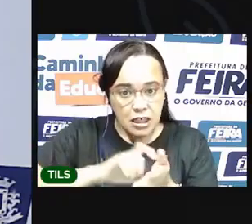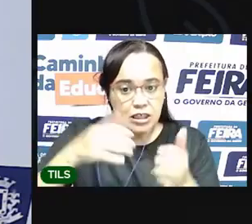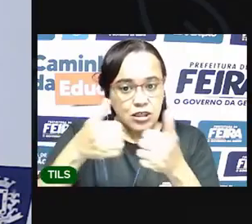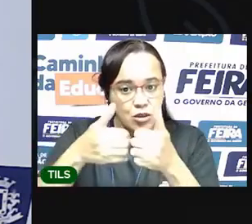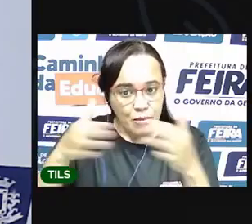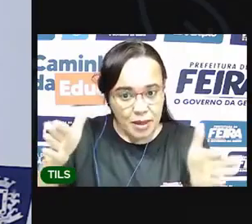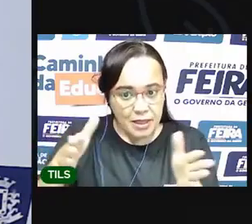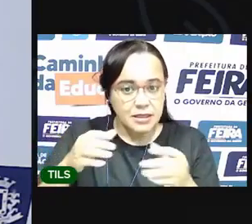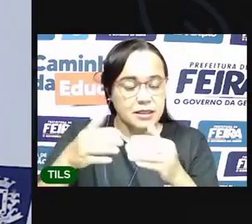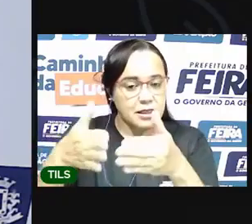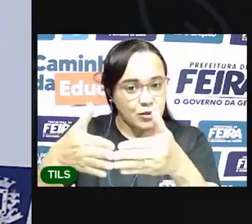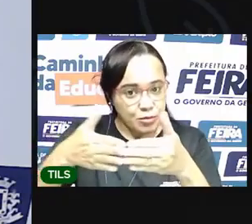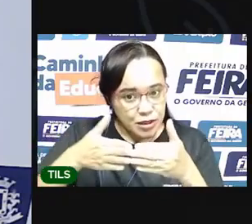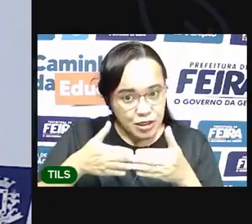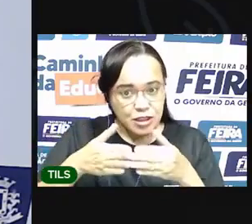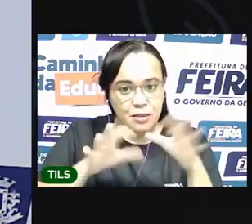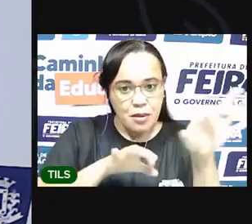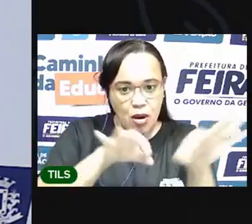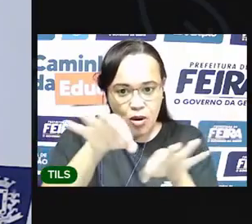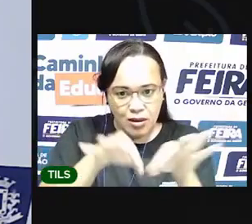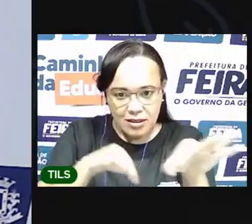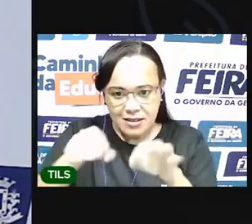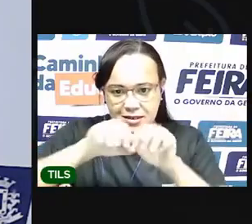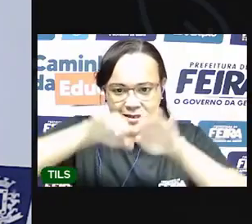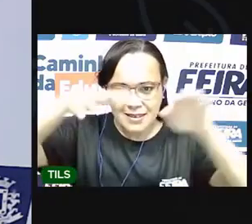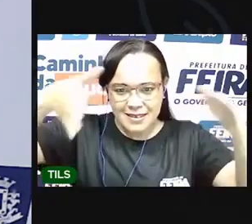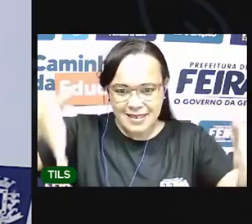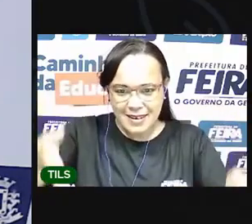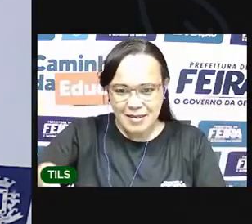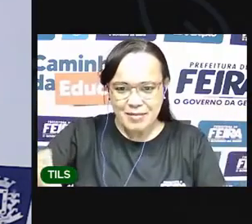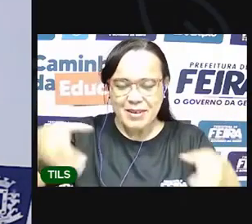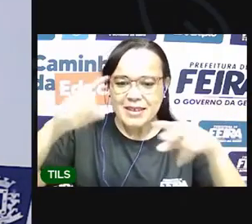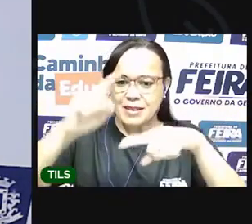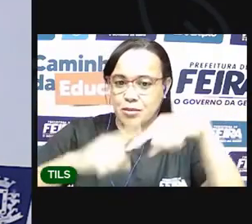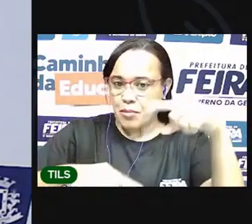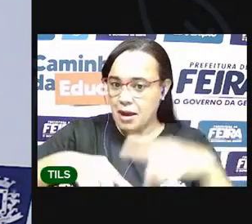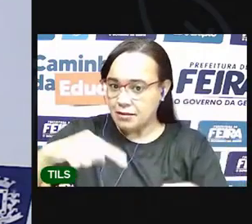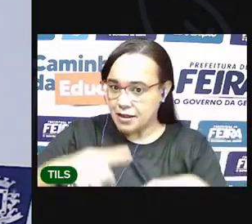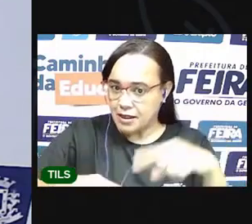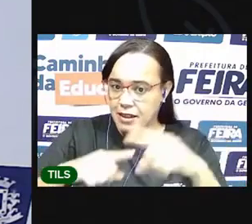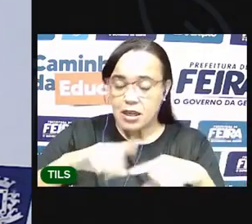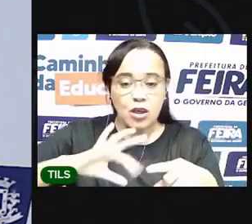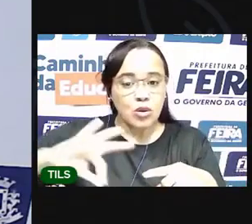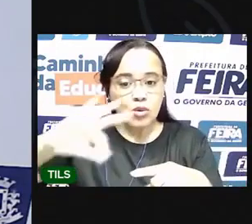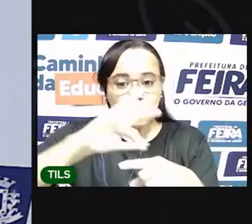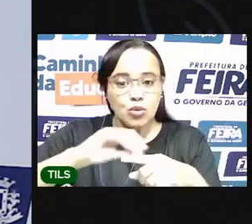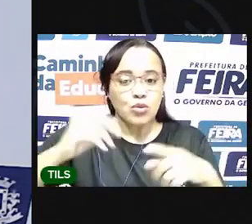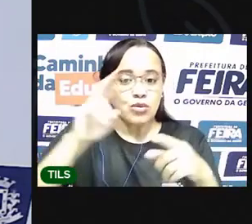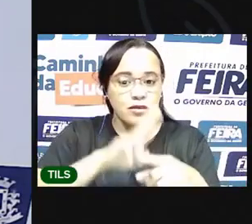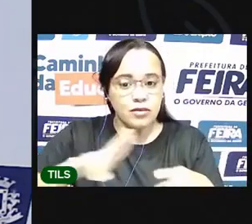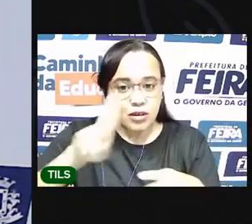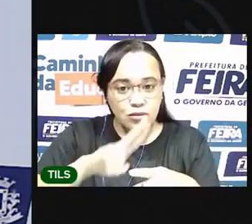já separar o seu material e organizar na mesa. Tudo o que a gente vai precisar hoje, tá bom?